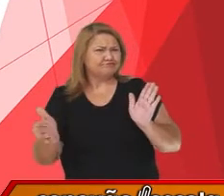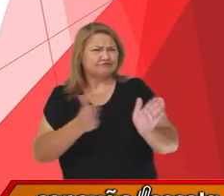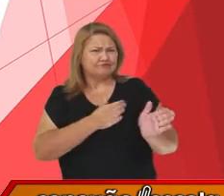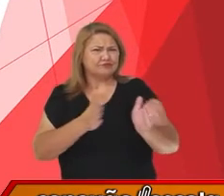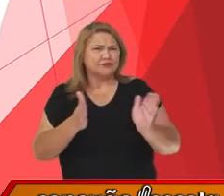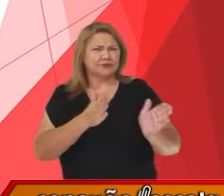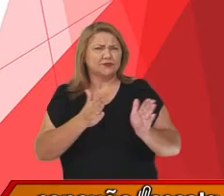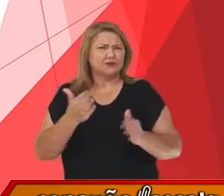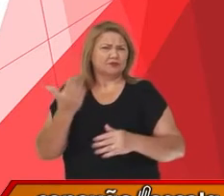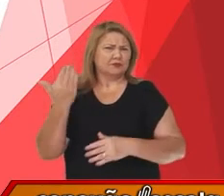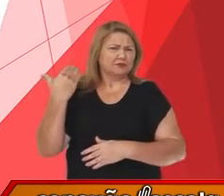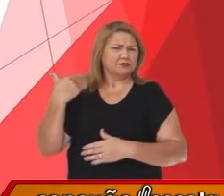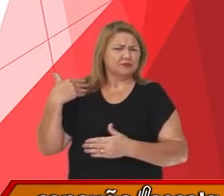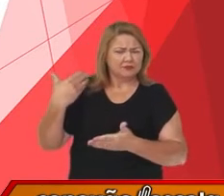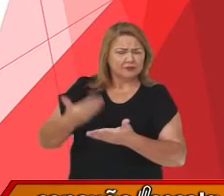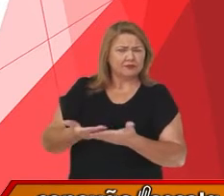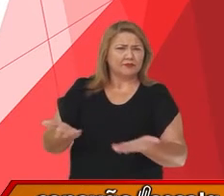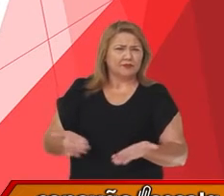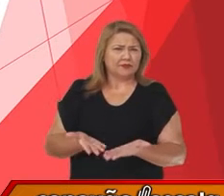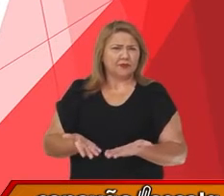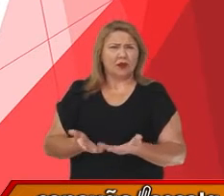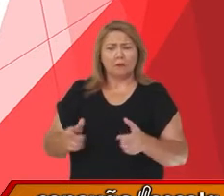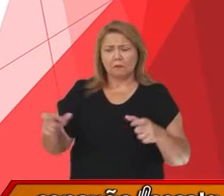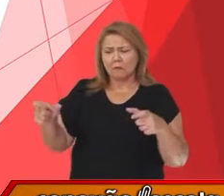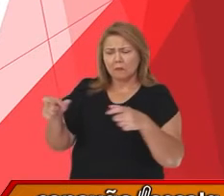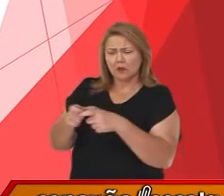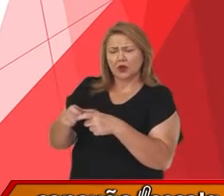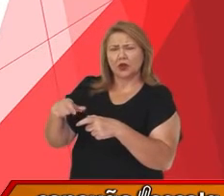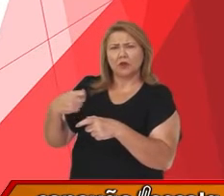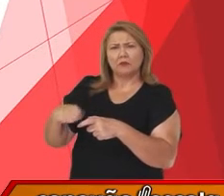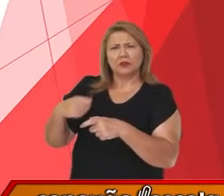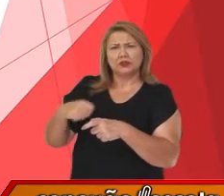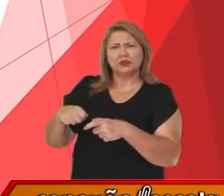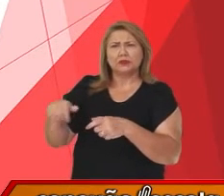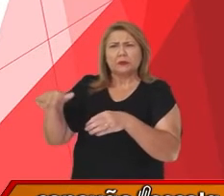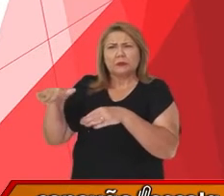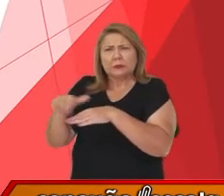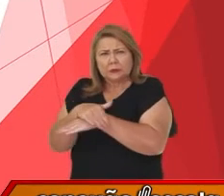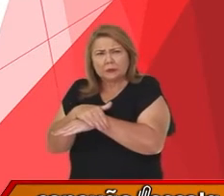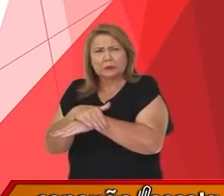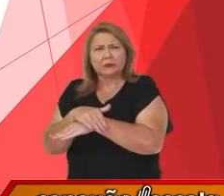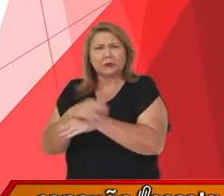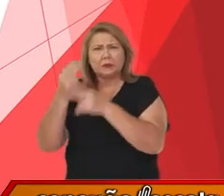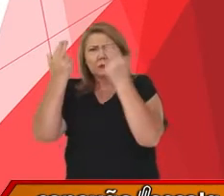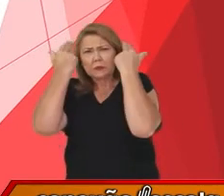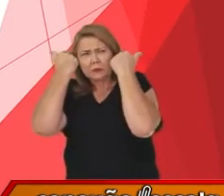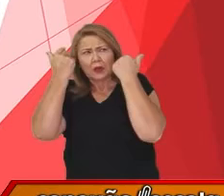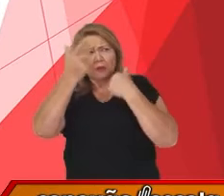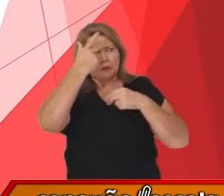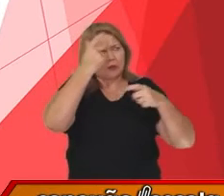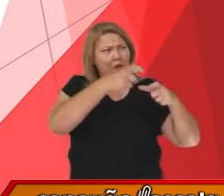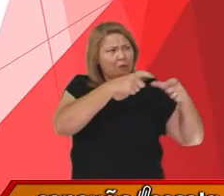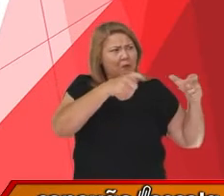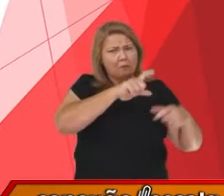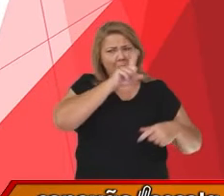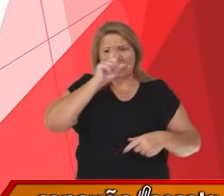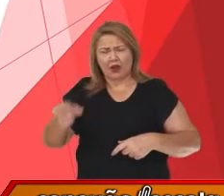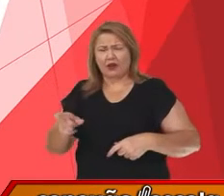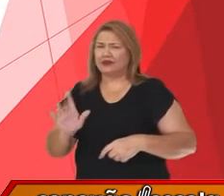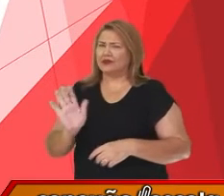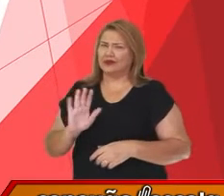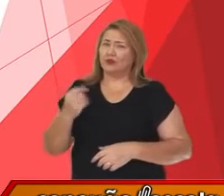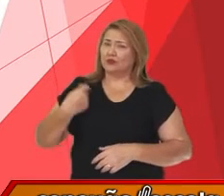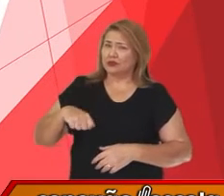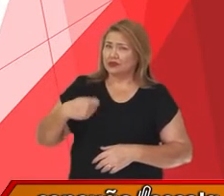existir essa ideia de que uma minoria tem que se render a uma maioria. Nós precisamos aprender a conviver em sociedade